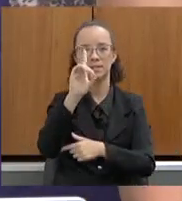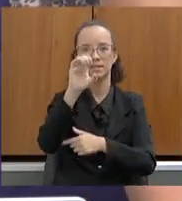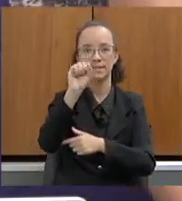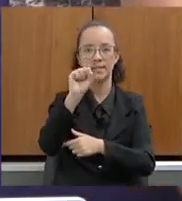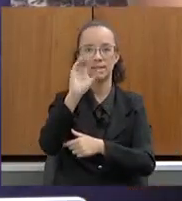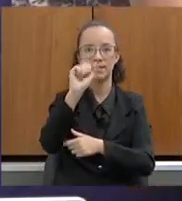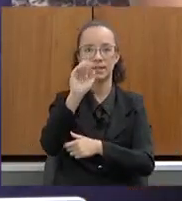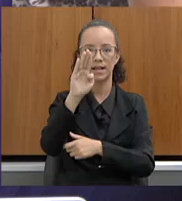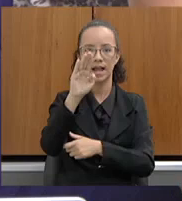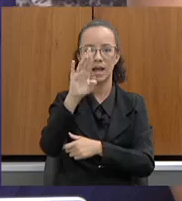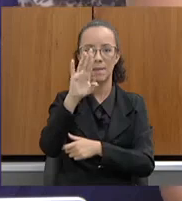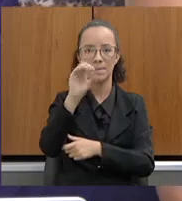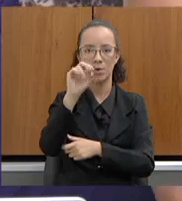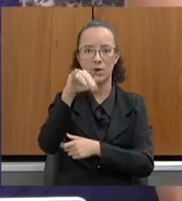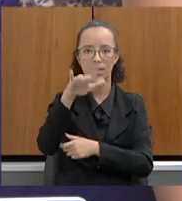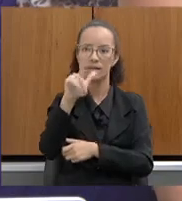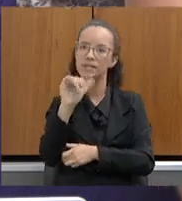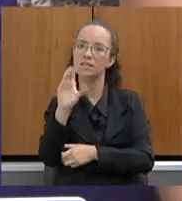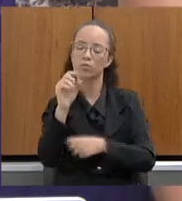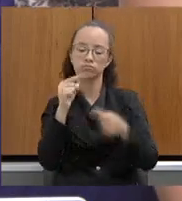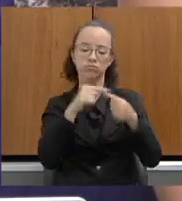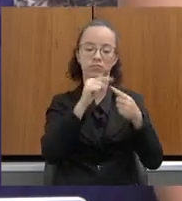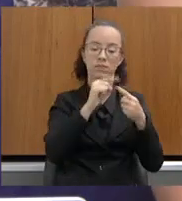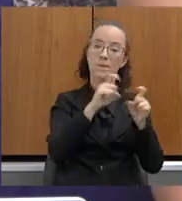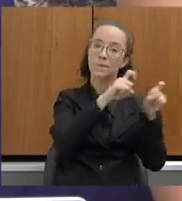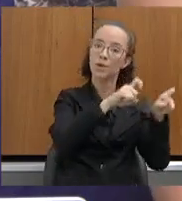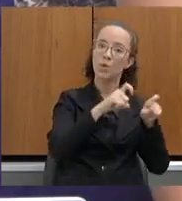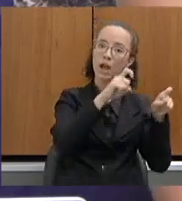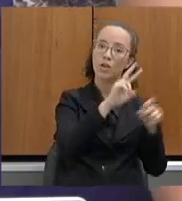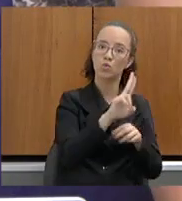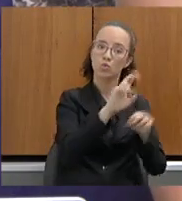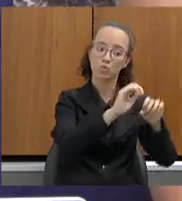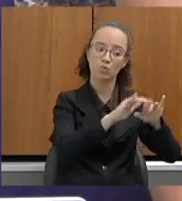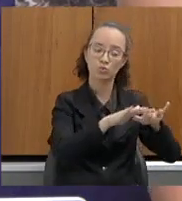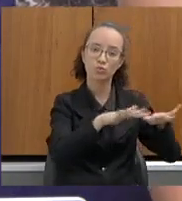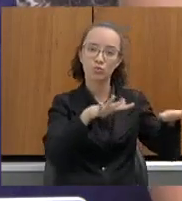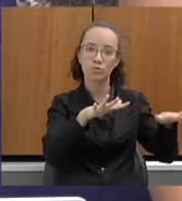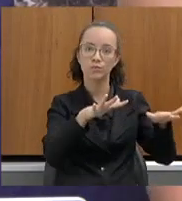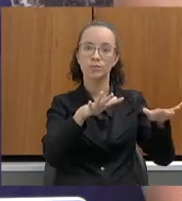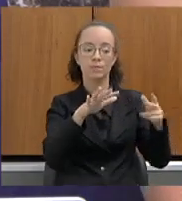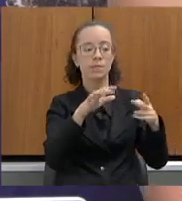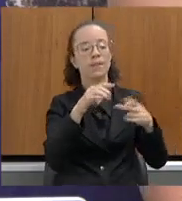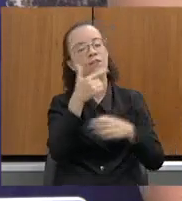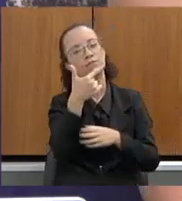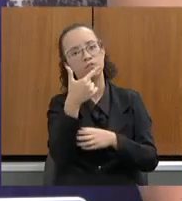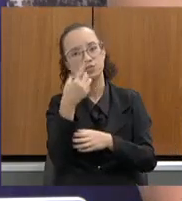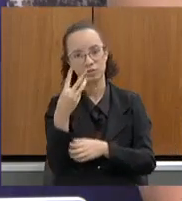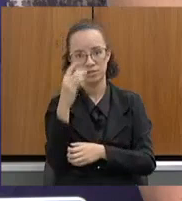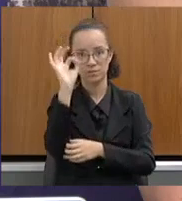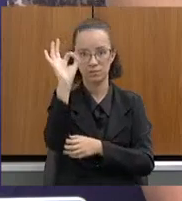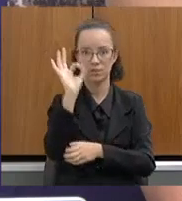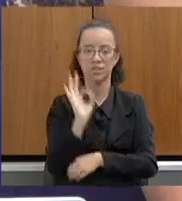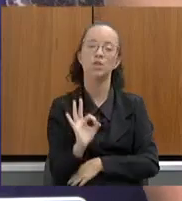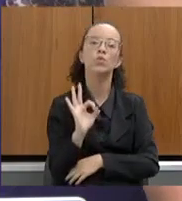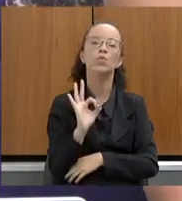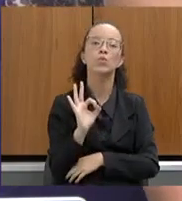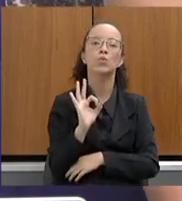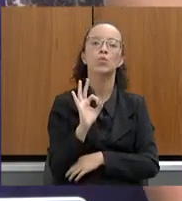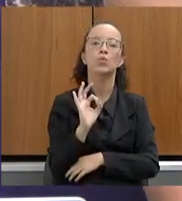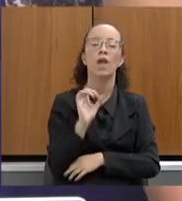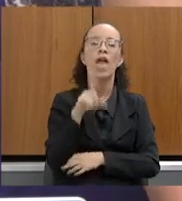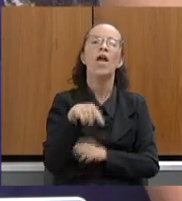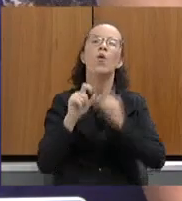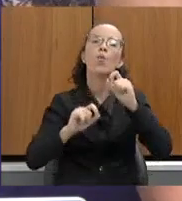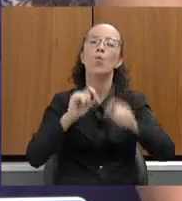primeiro é agropecuária e o uso do solo. E o segundo, com aproximadamente 23% das emissões, é o